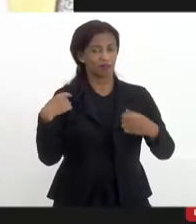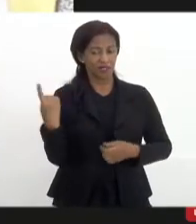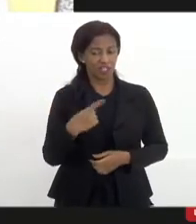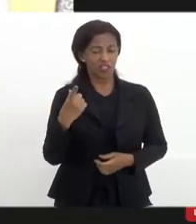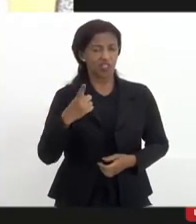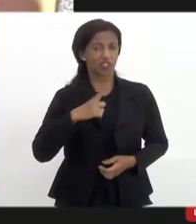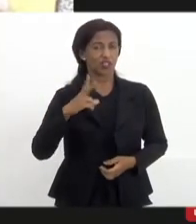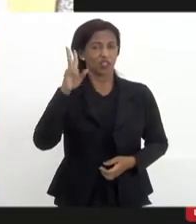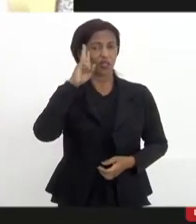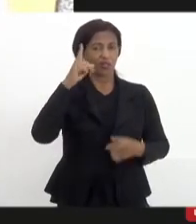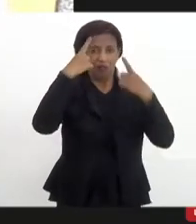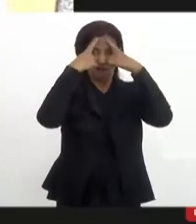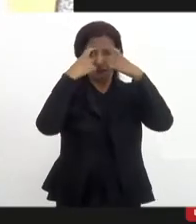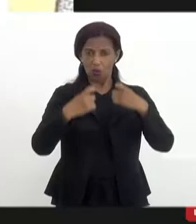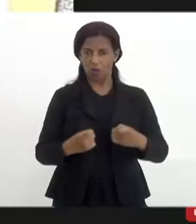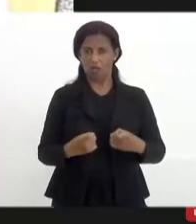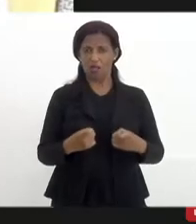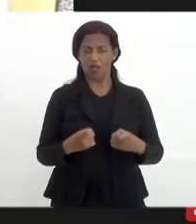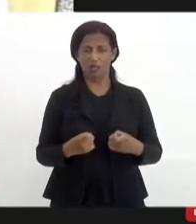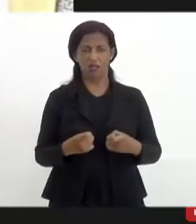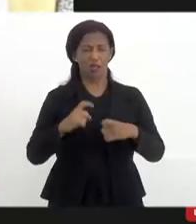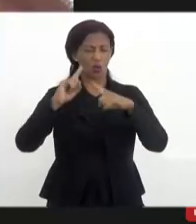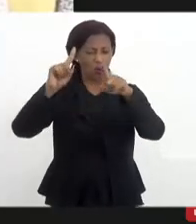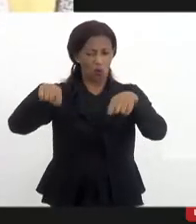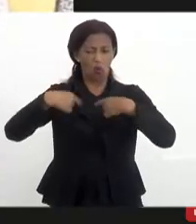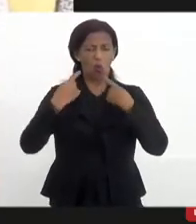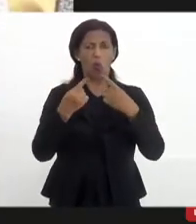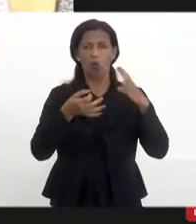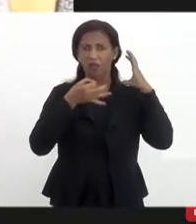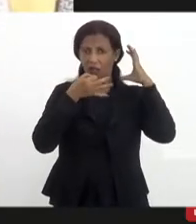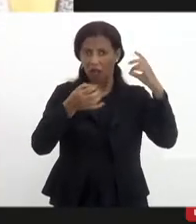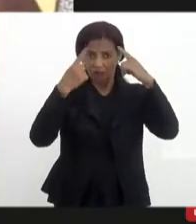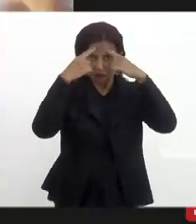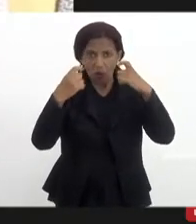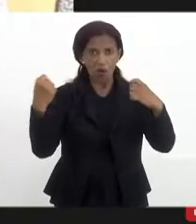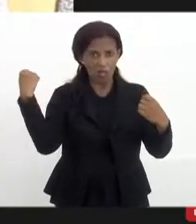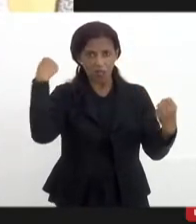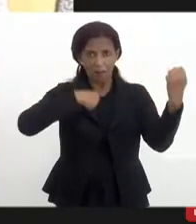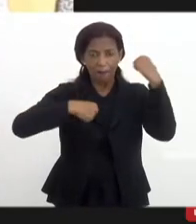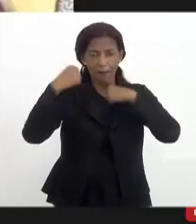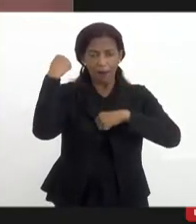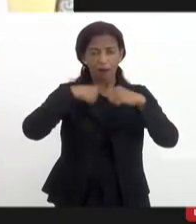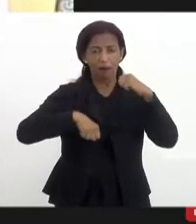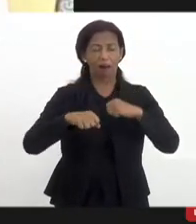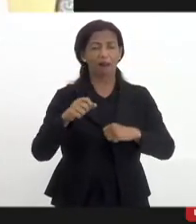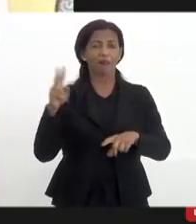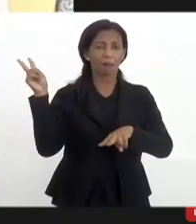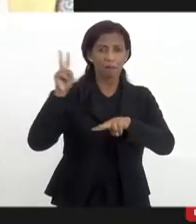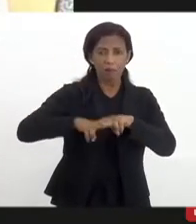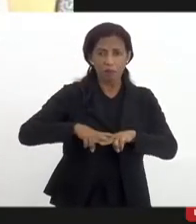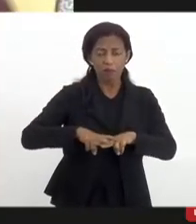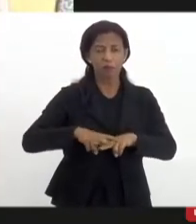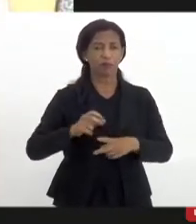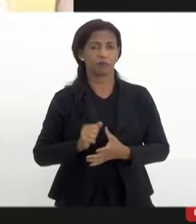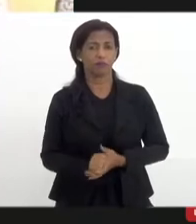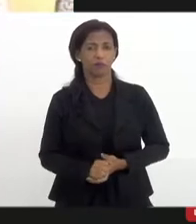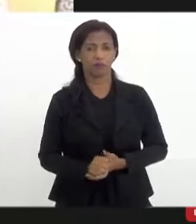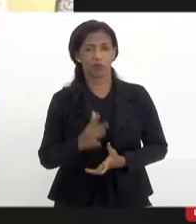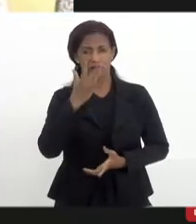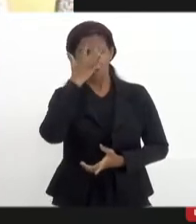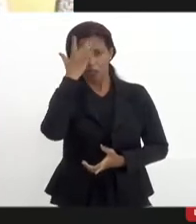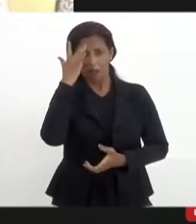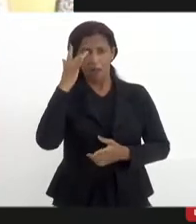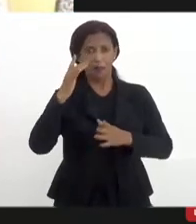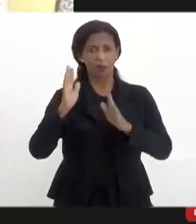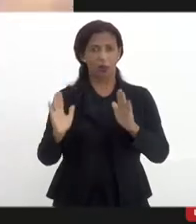histórico de violência extrema contra as rádios comunitárias. Violência extrema mesmo. Pancadaria, prisão, negocio jogando